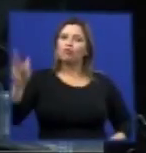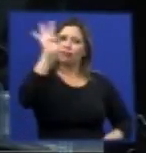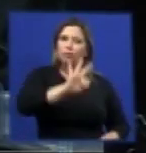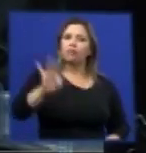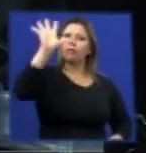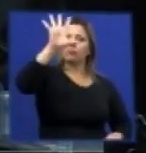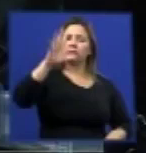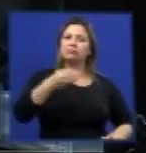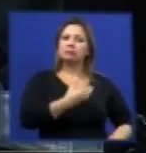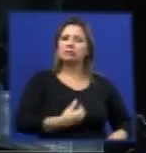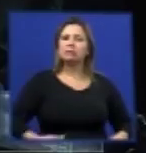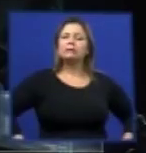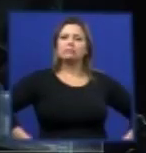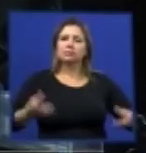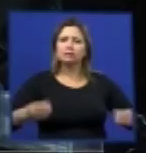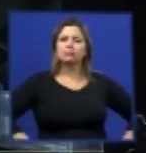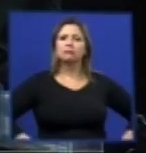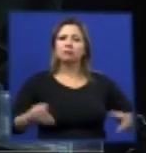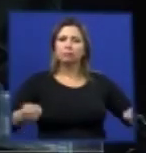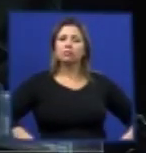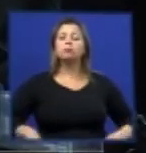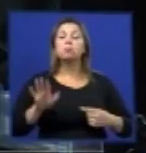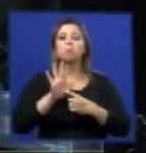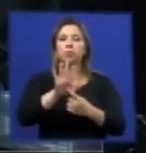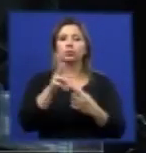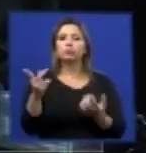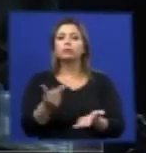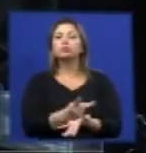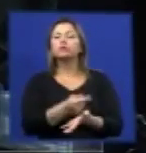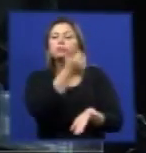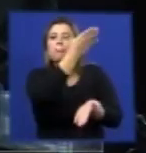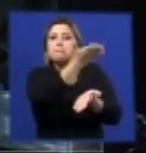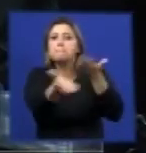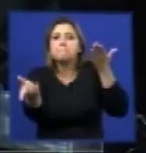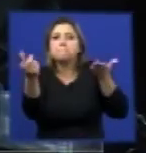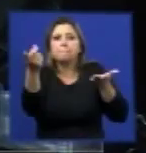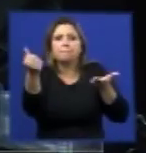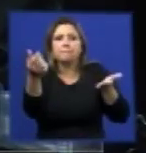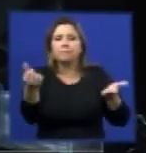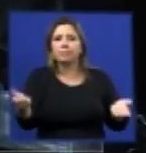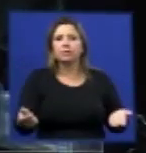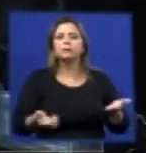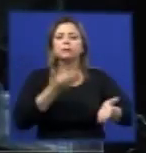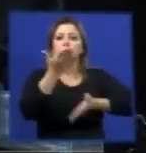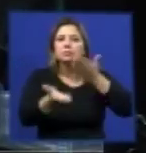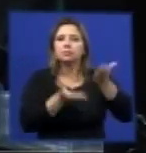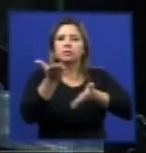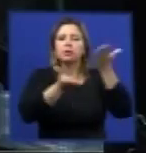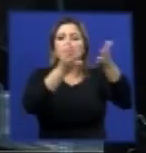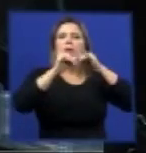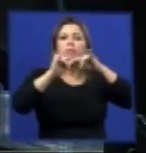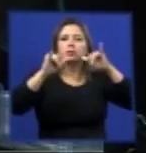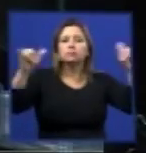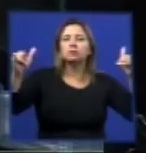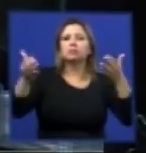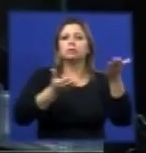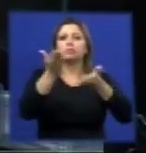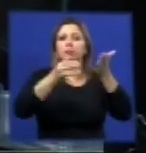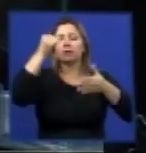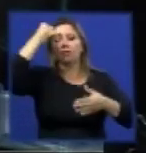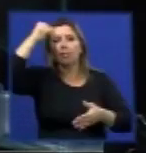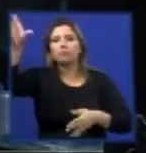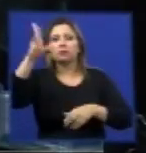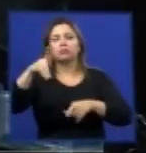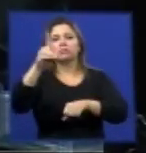só para mostrar o quanto que se dispende isso nas ações de prevenção não são únicas